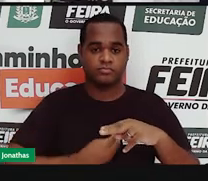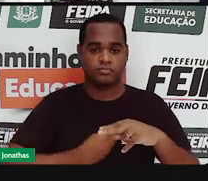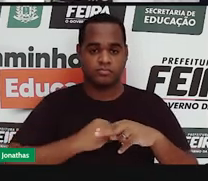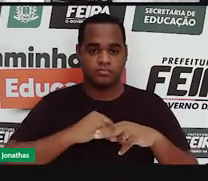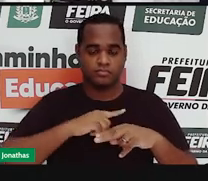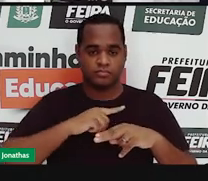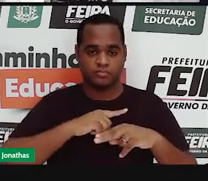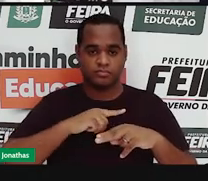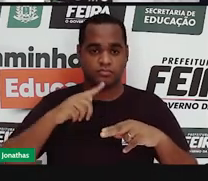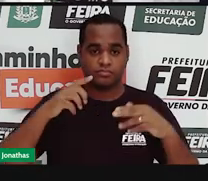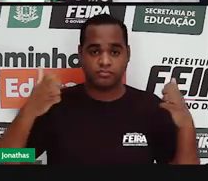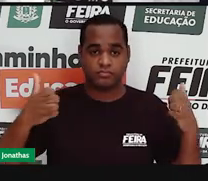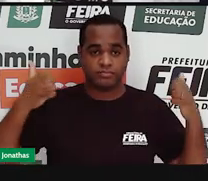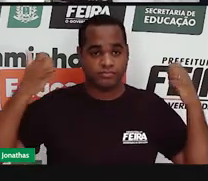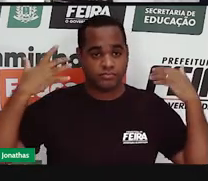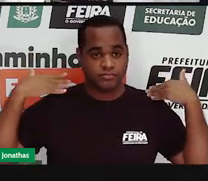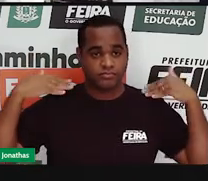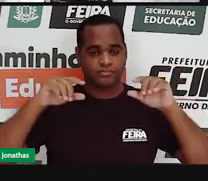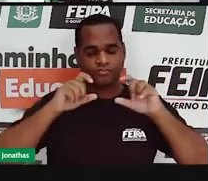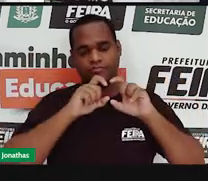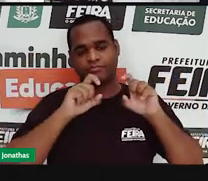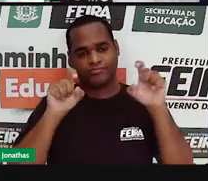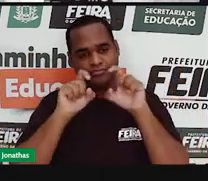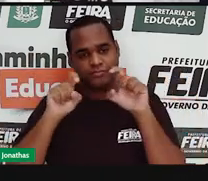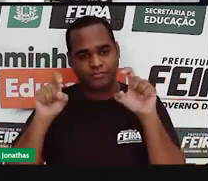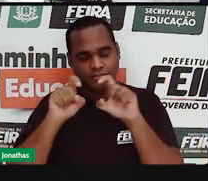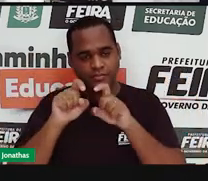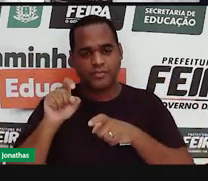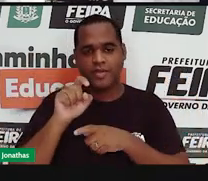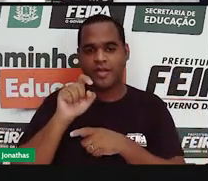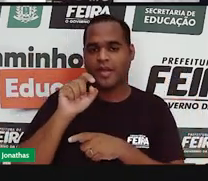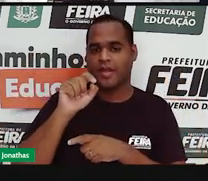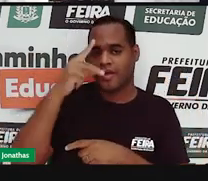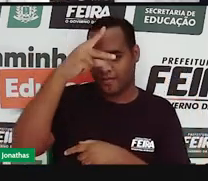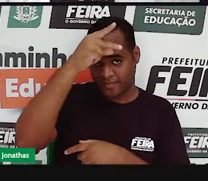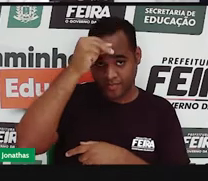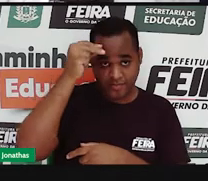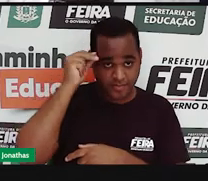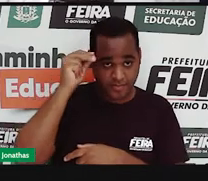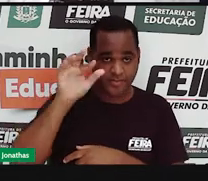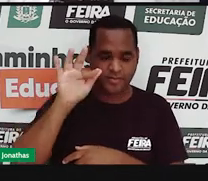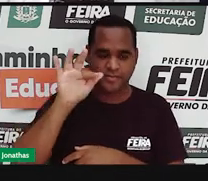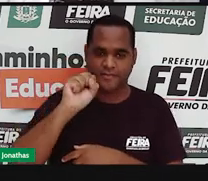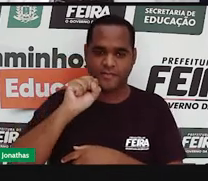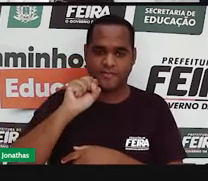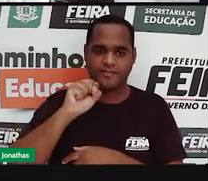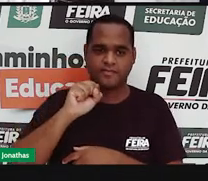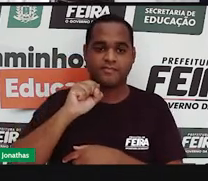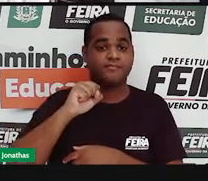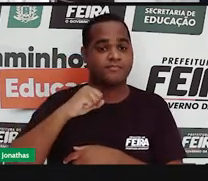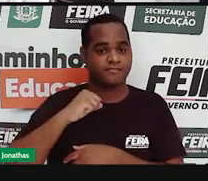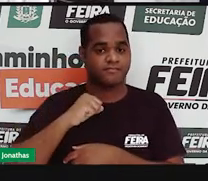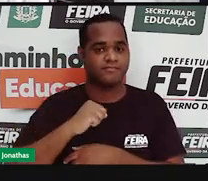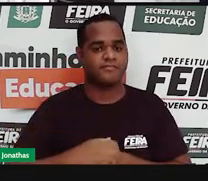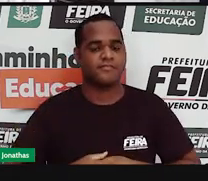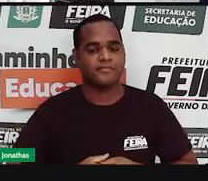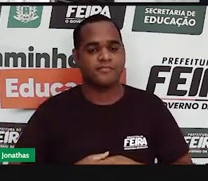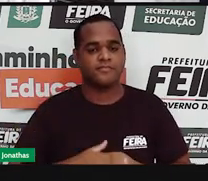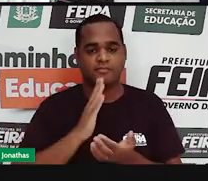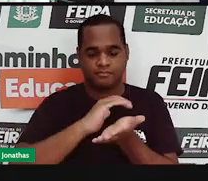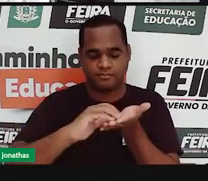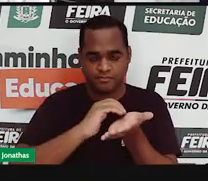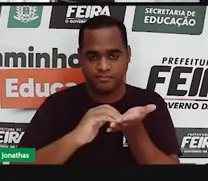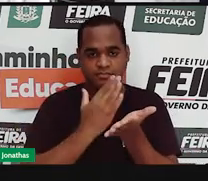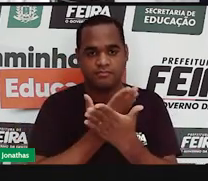trás de mim existem logotipos da Prefeitura de Feira e da Secretaria da